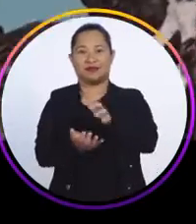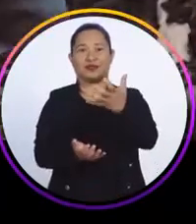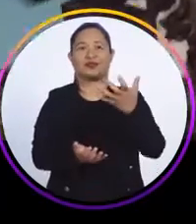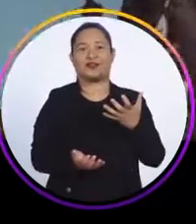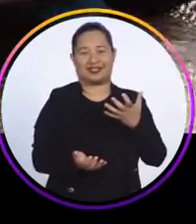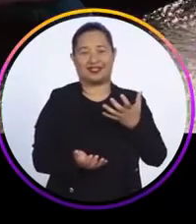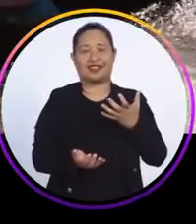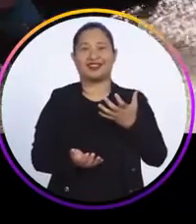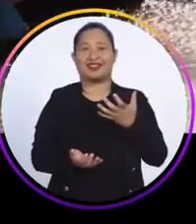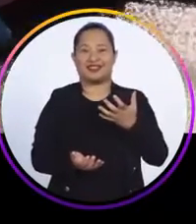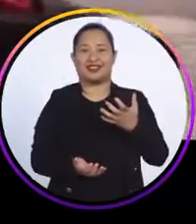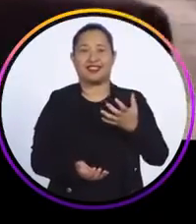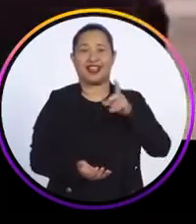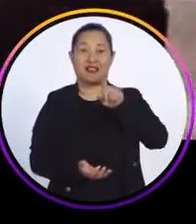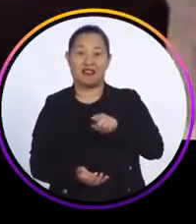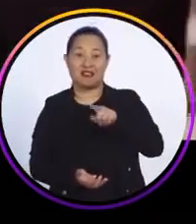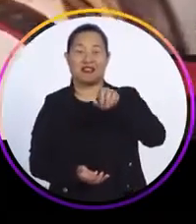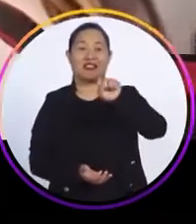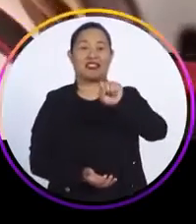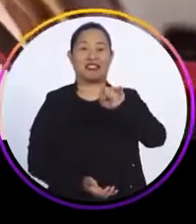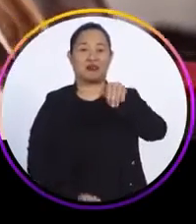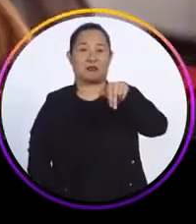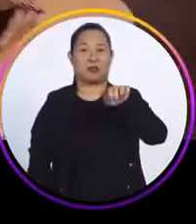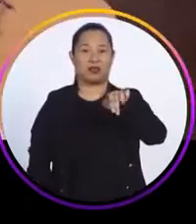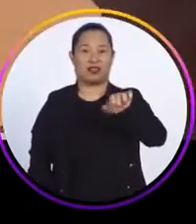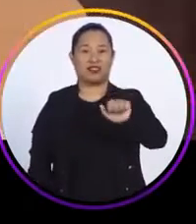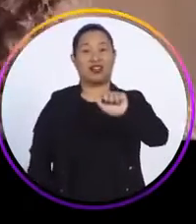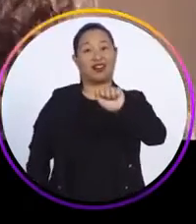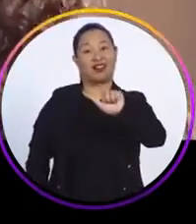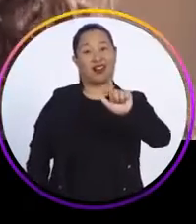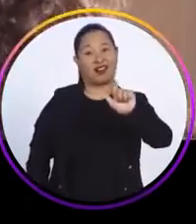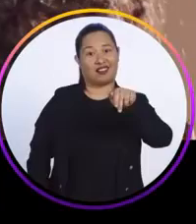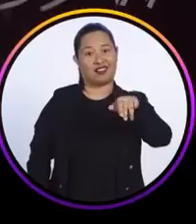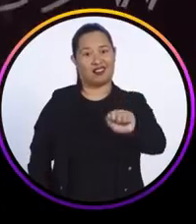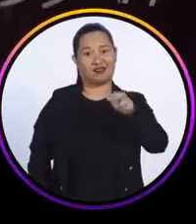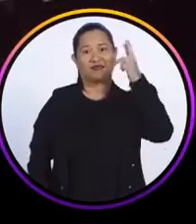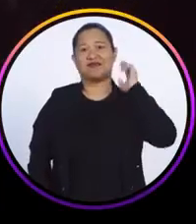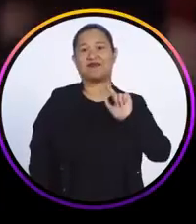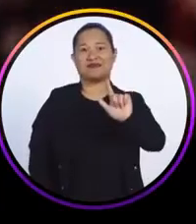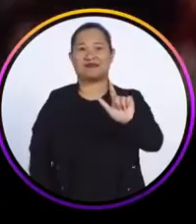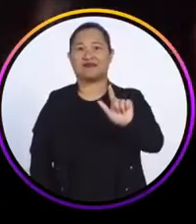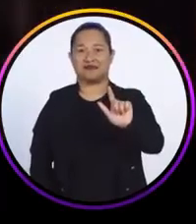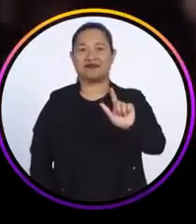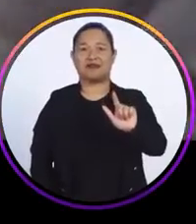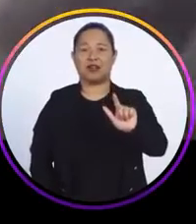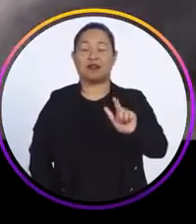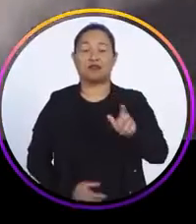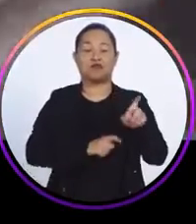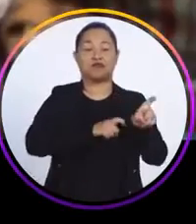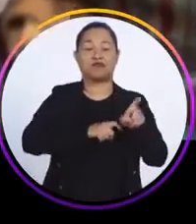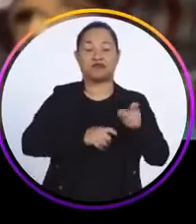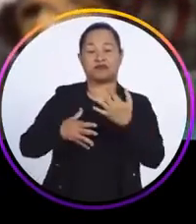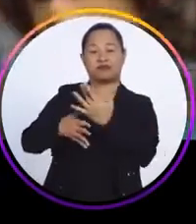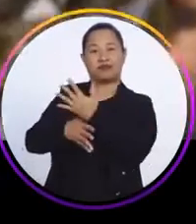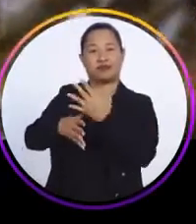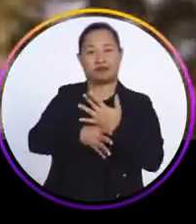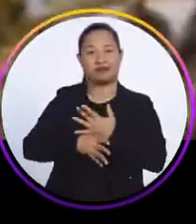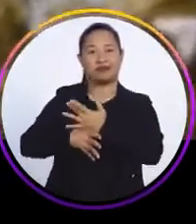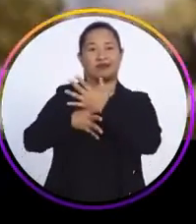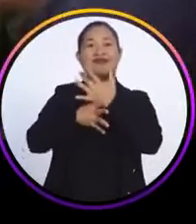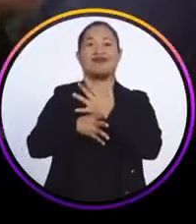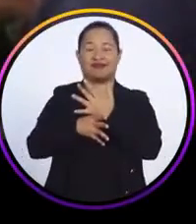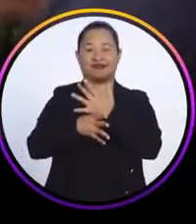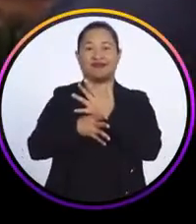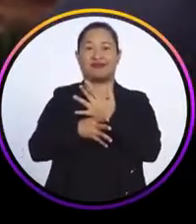A mulher que Pernambuco quer é Simone, Alana, Raquel. Tá no Agreste, na